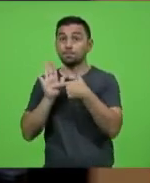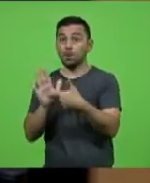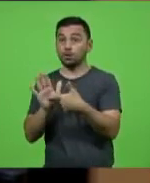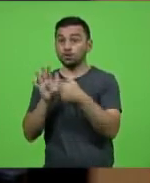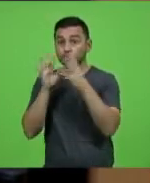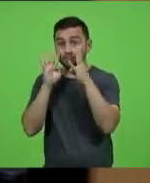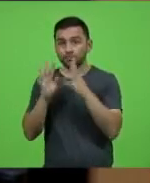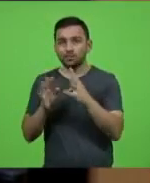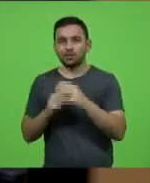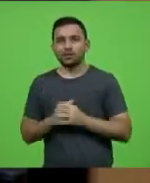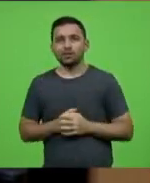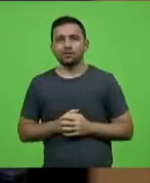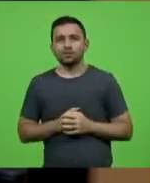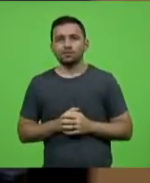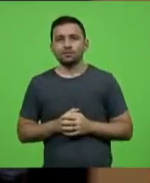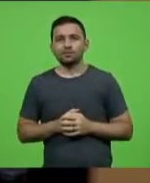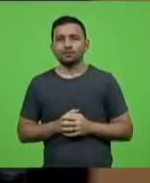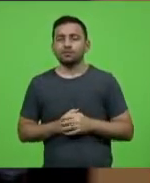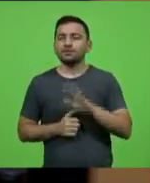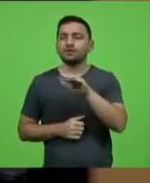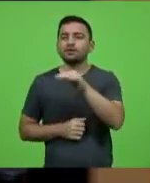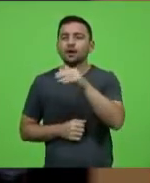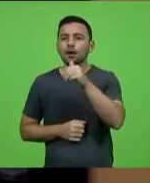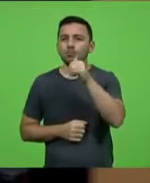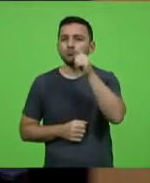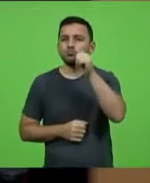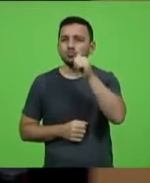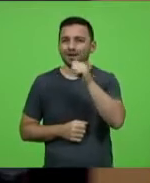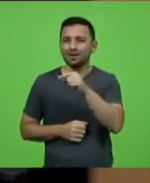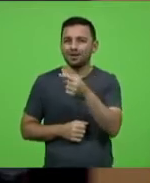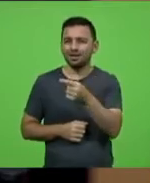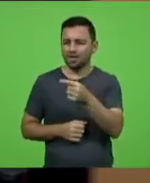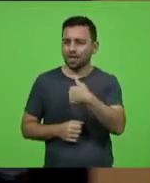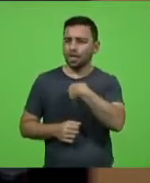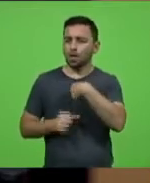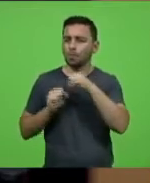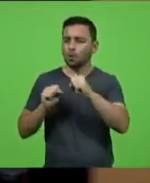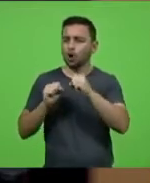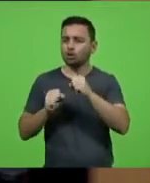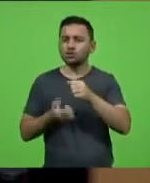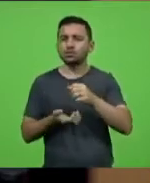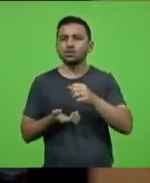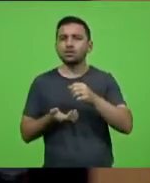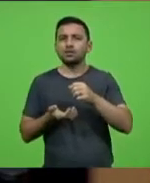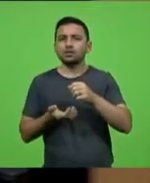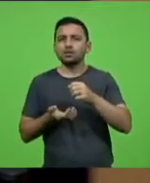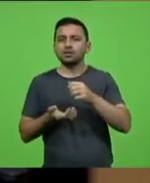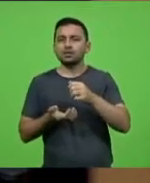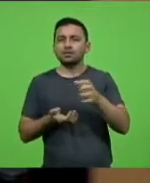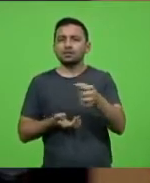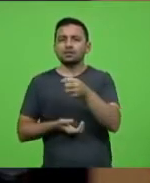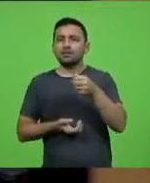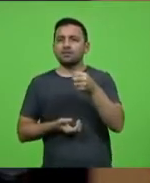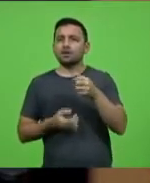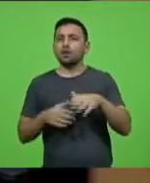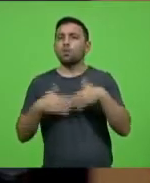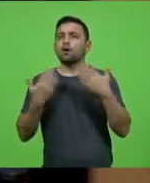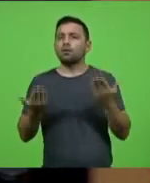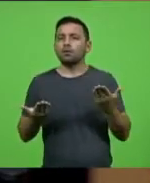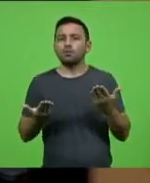e daí ele disse, moça, quando que eu posso tomar cerveja? Ó, o que que um